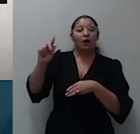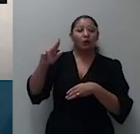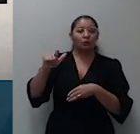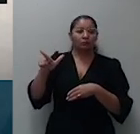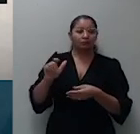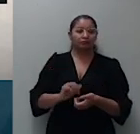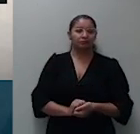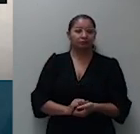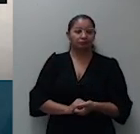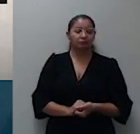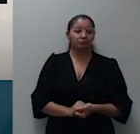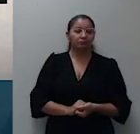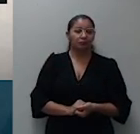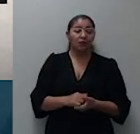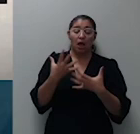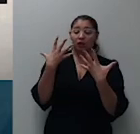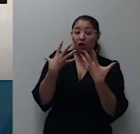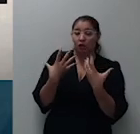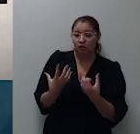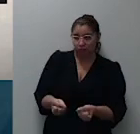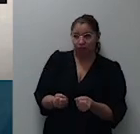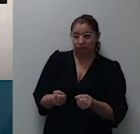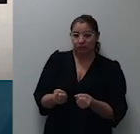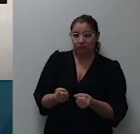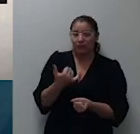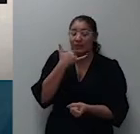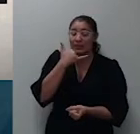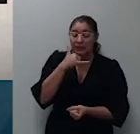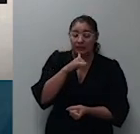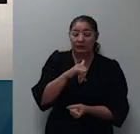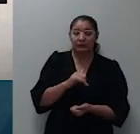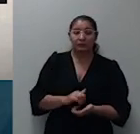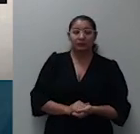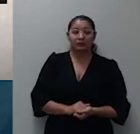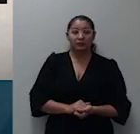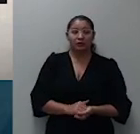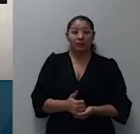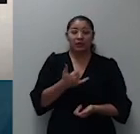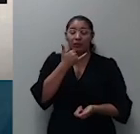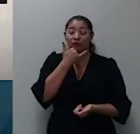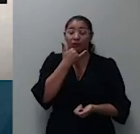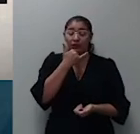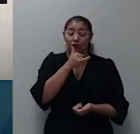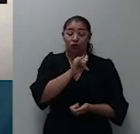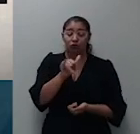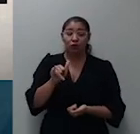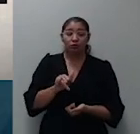aderiu ao que aderiu perdão o eminente ministro Marco Antônio Antônio